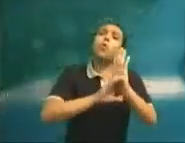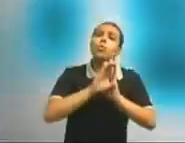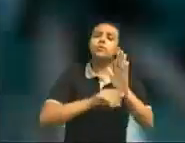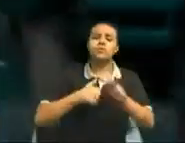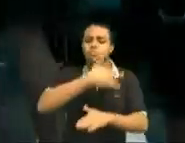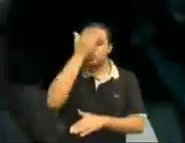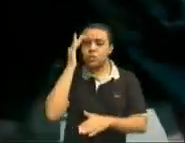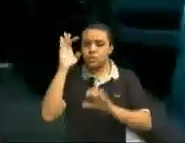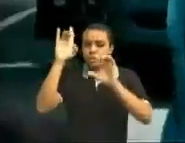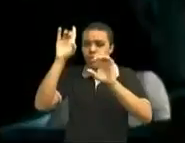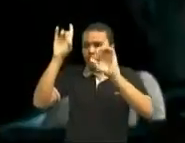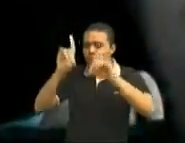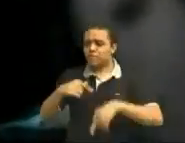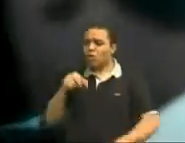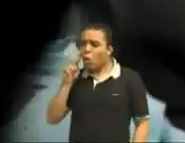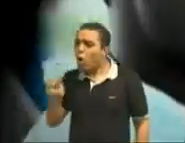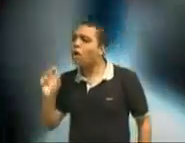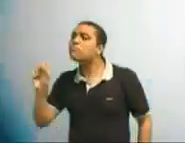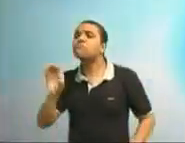deficiência?